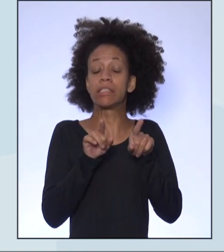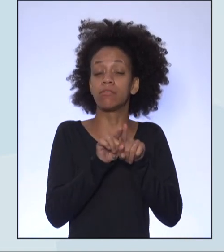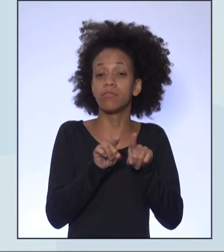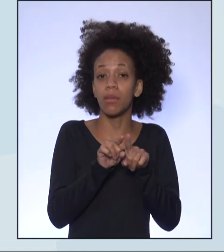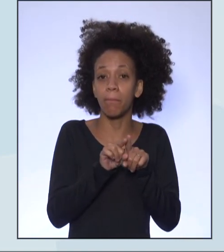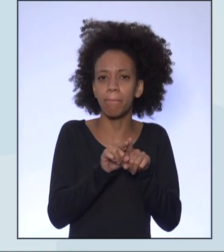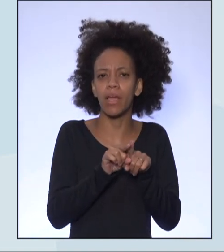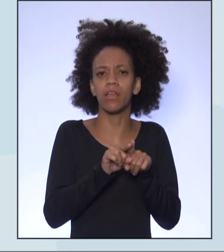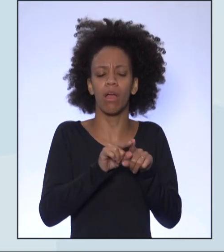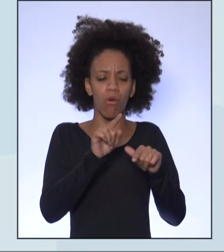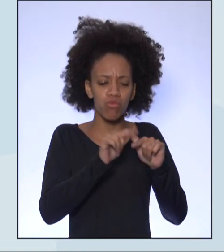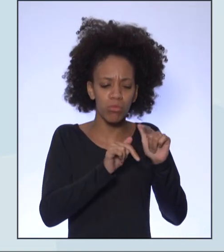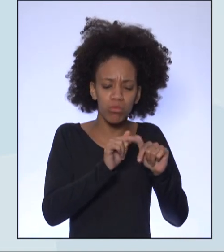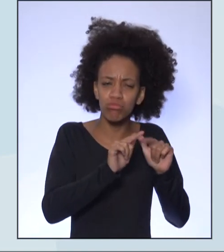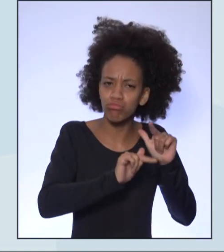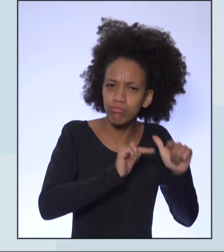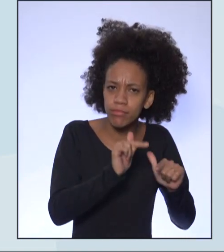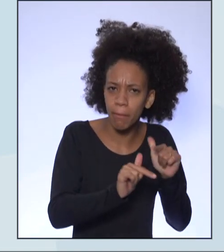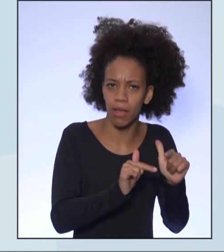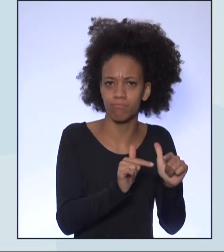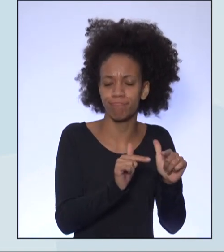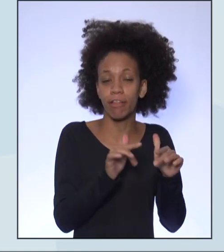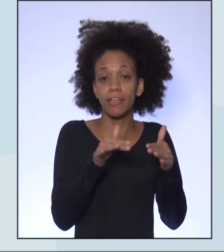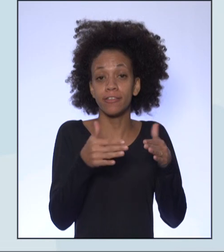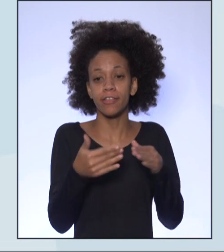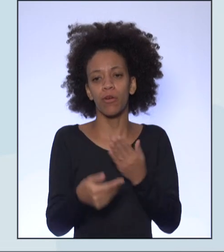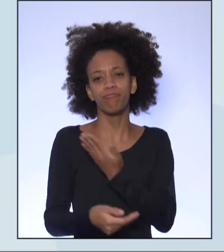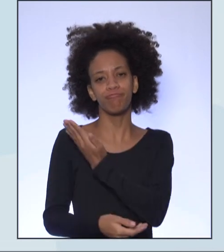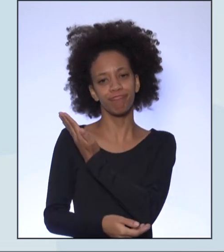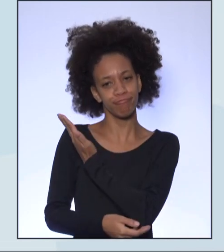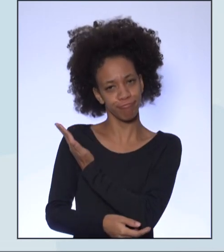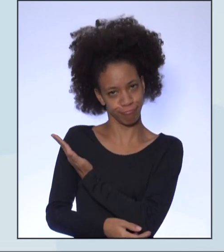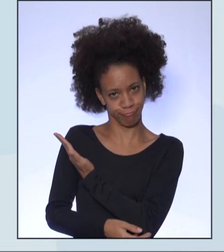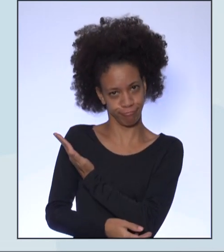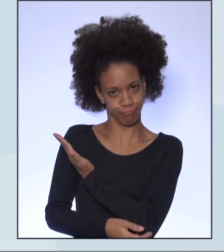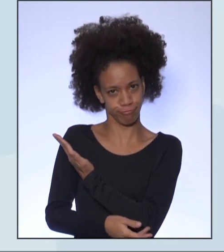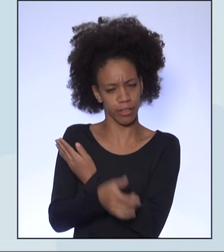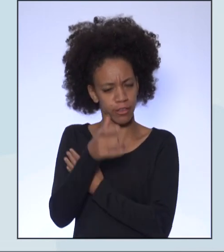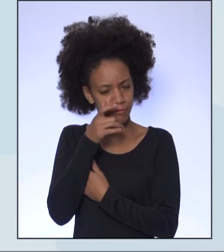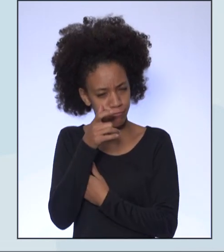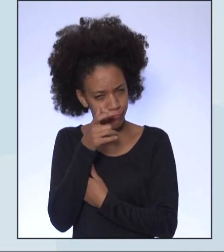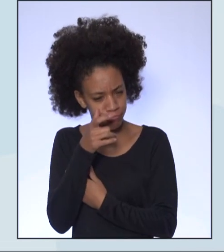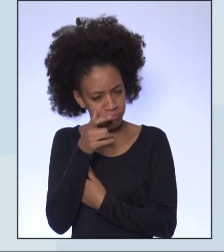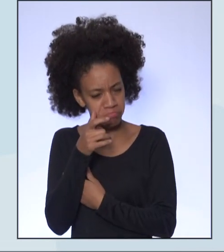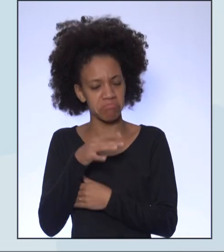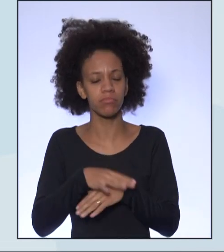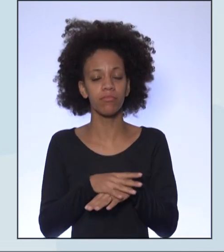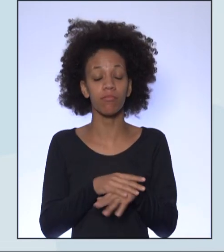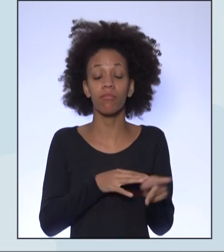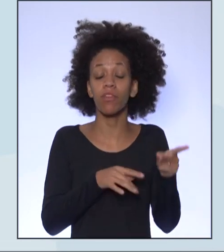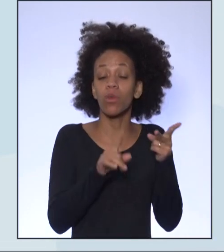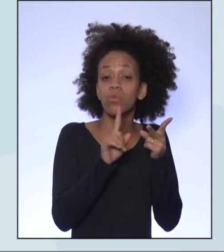trabalho. Então, essa é a nossa primeira imagem de análise. Agora, vamos para o segundo exemplo.